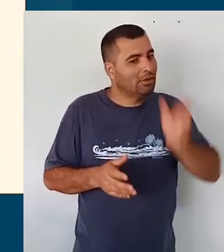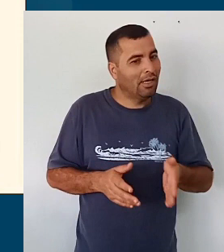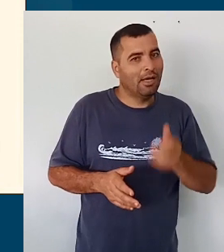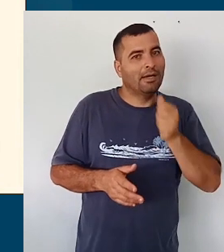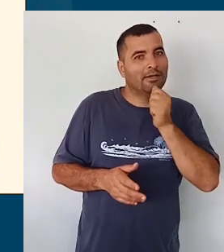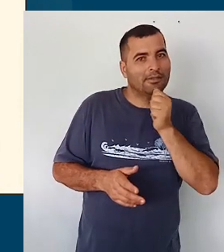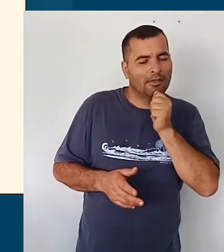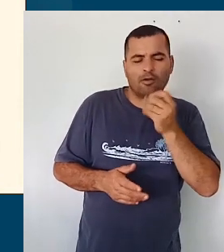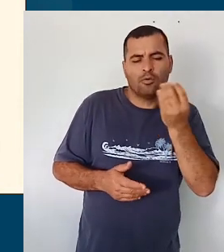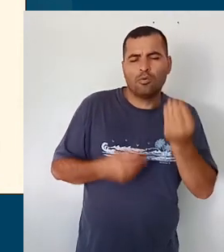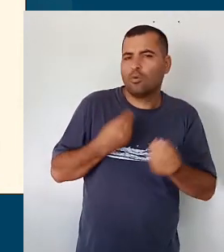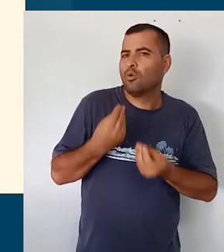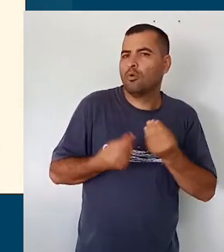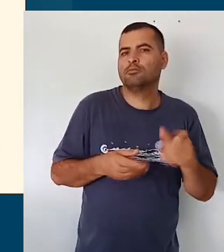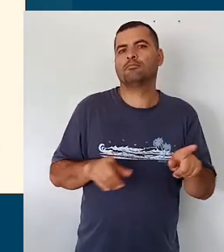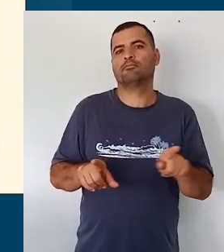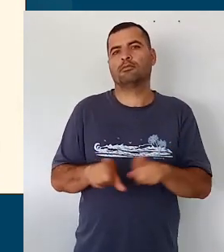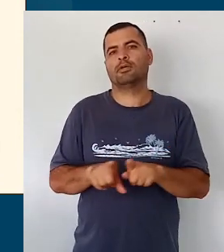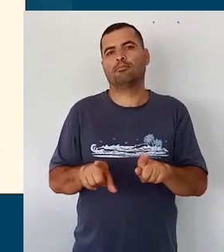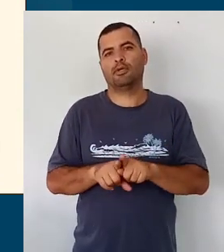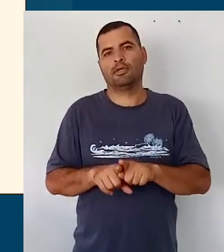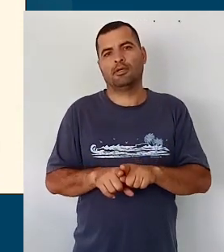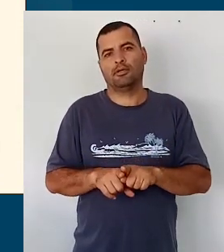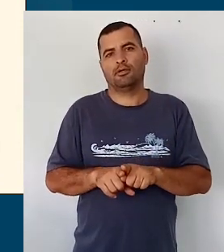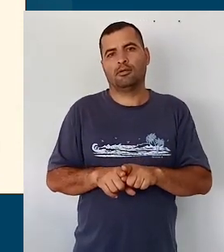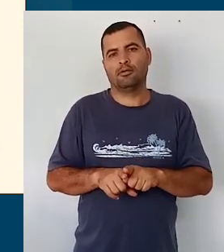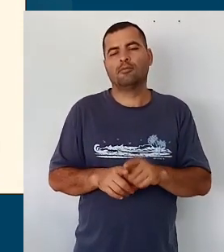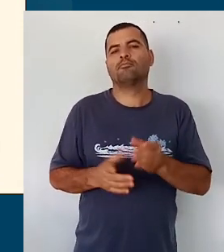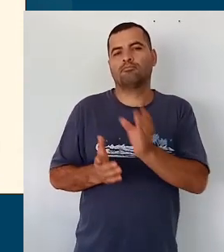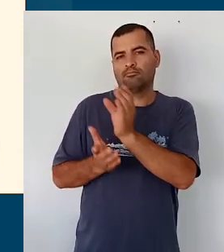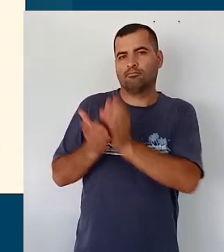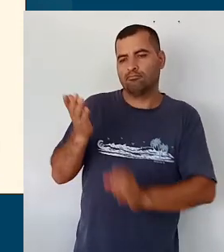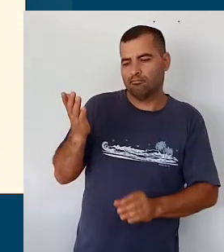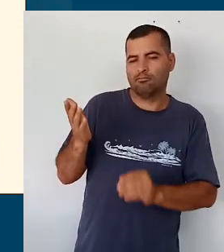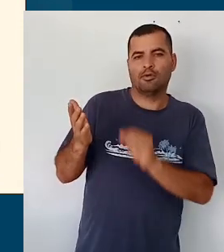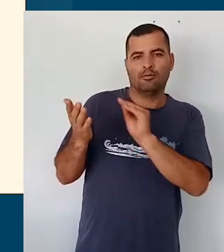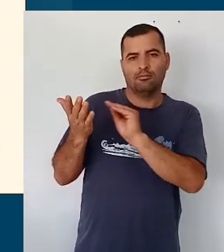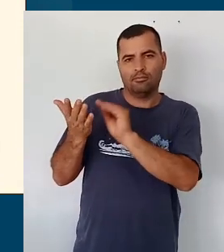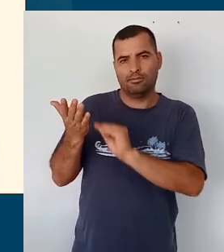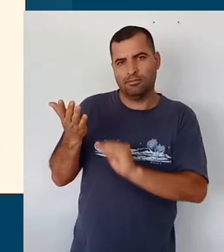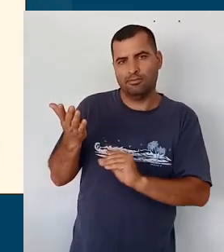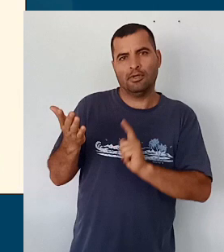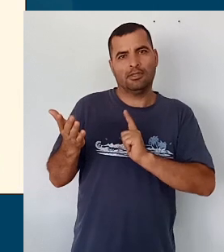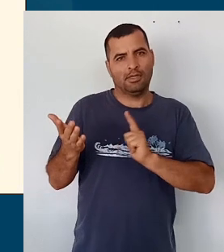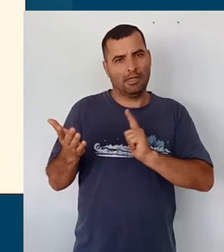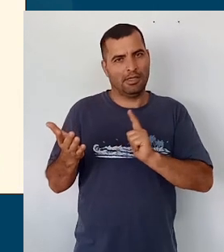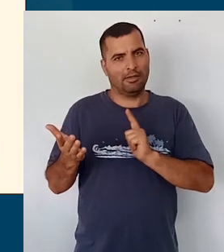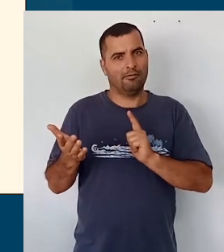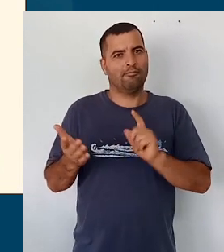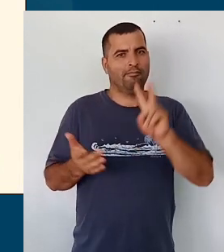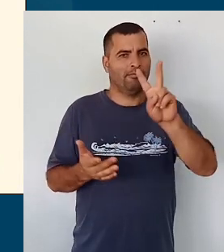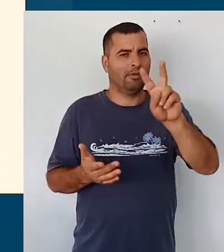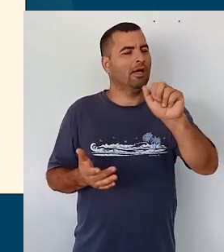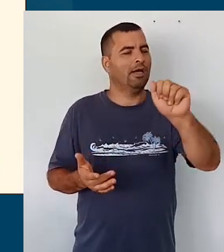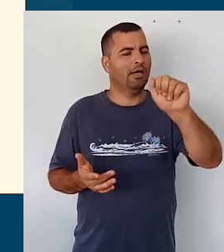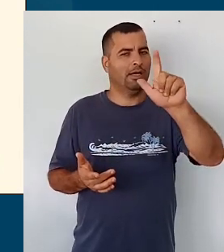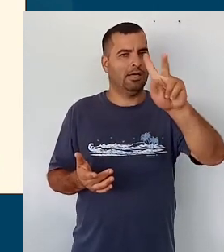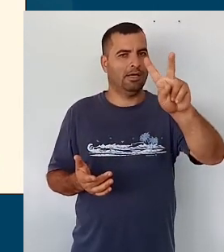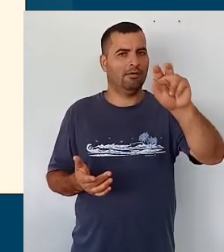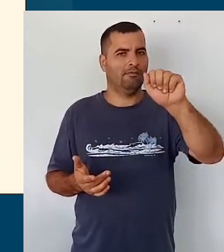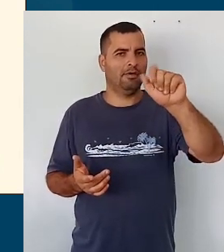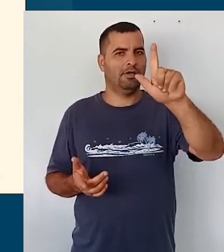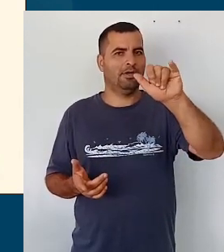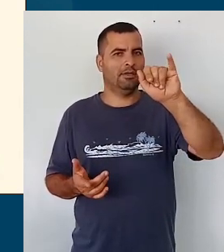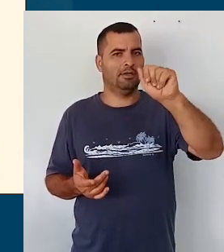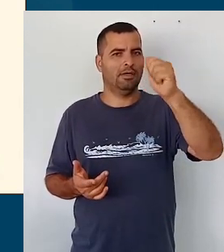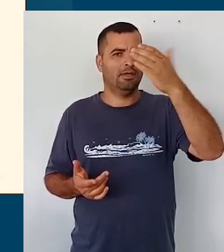como ela aprendeu. Então, a gente colocou ali que a avaliação formativa ela demanda três,